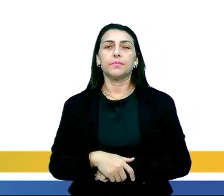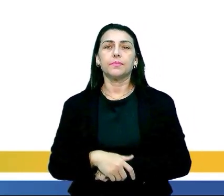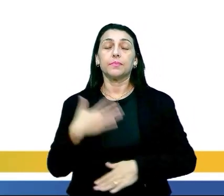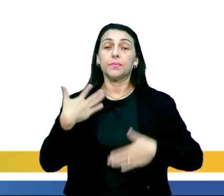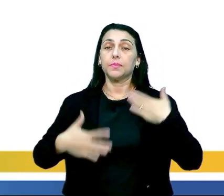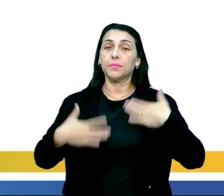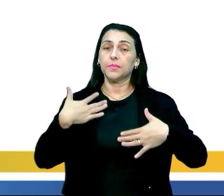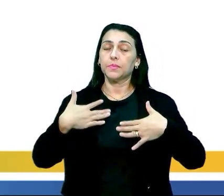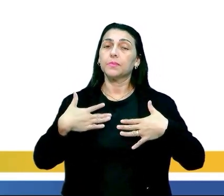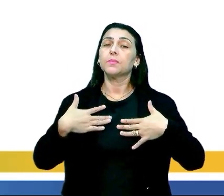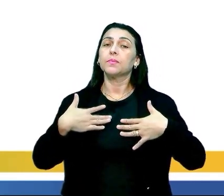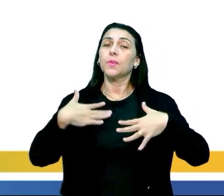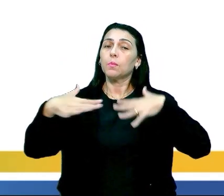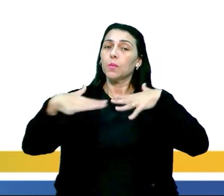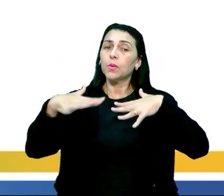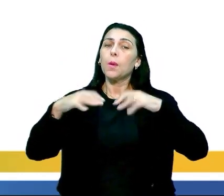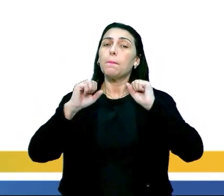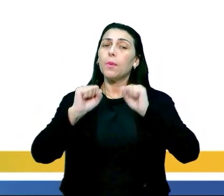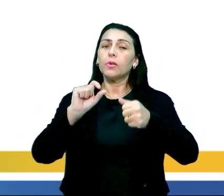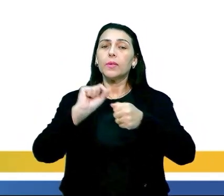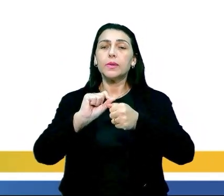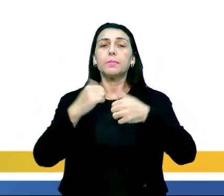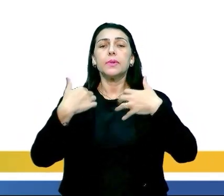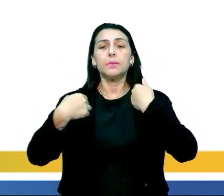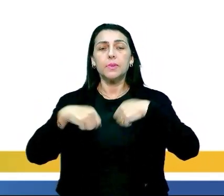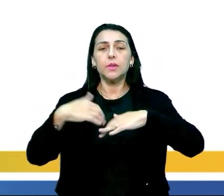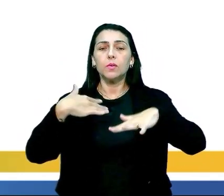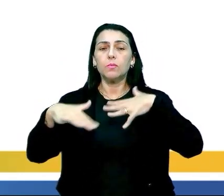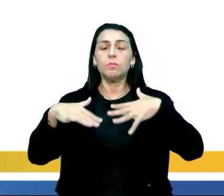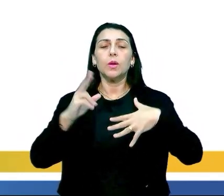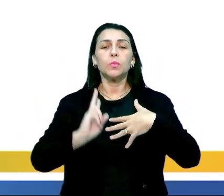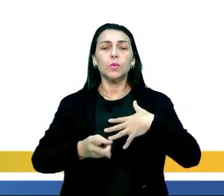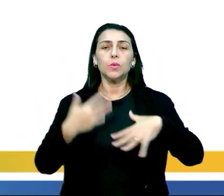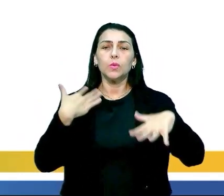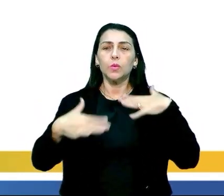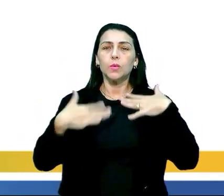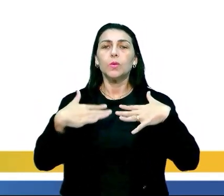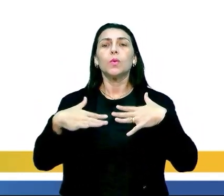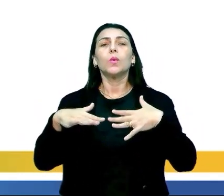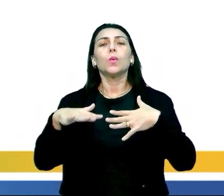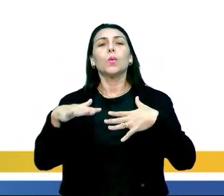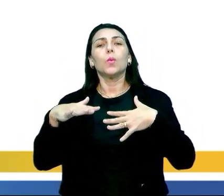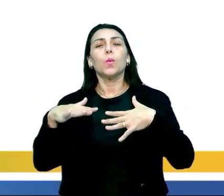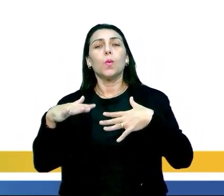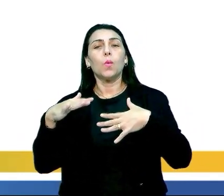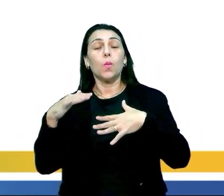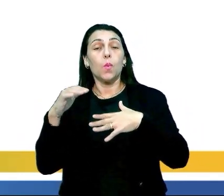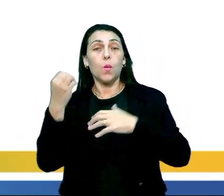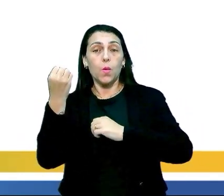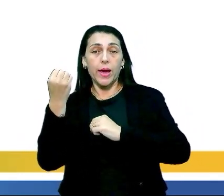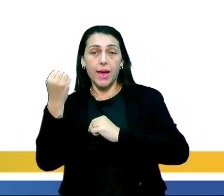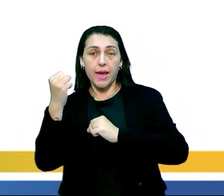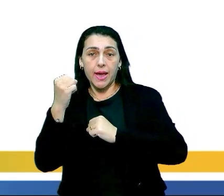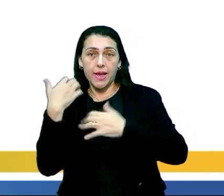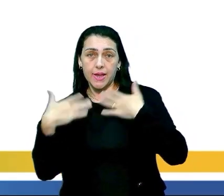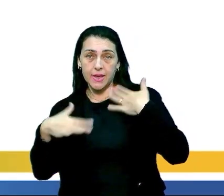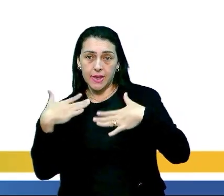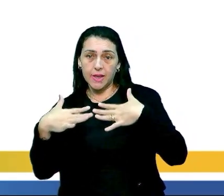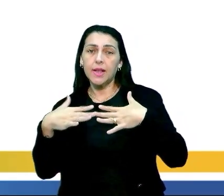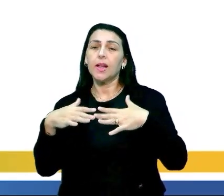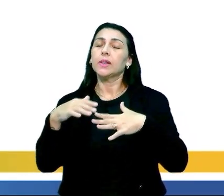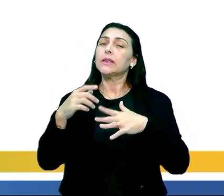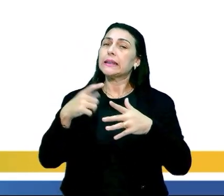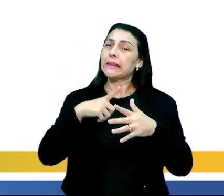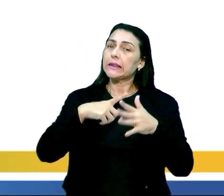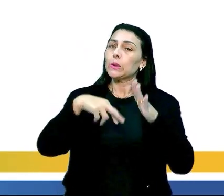pode ser executada, que é preciso de um movimento contínuo do corpo. Exercício físico é uma atividade física regulada, que